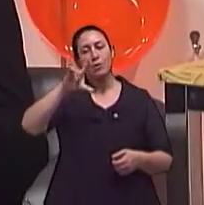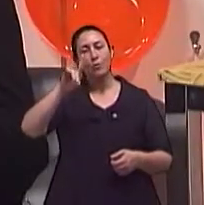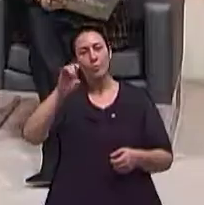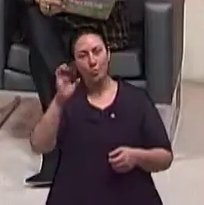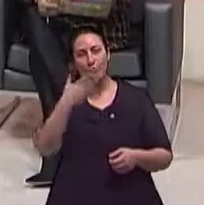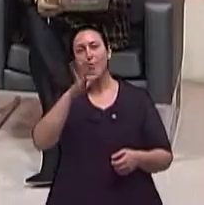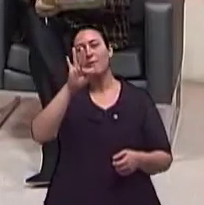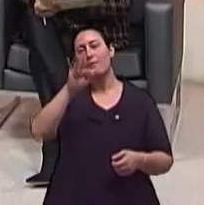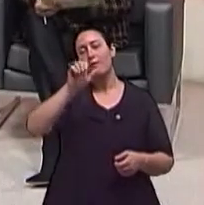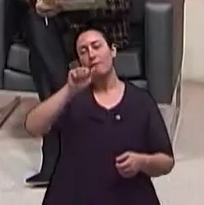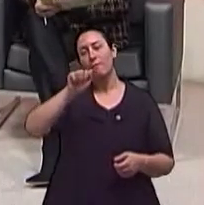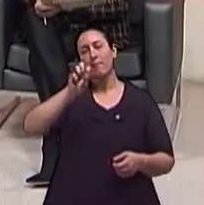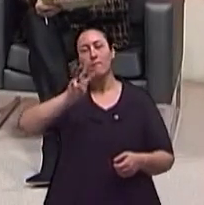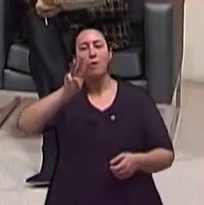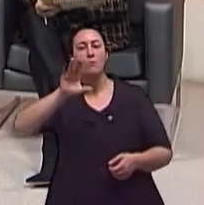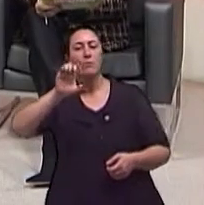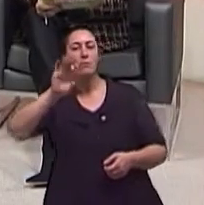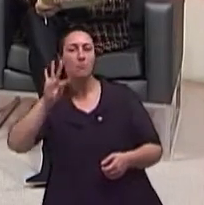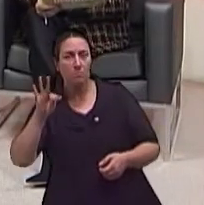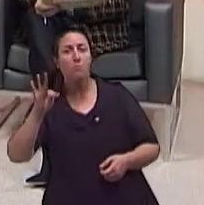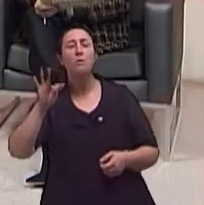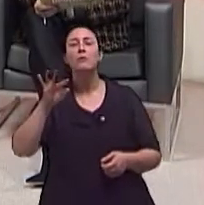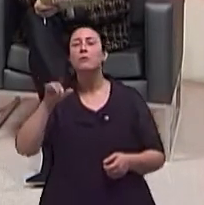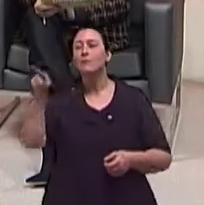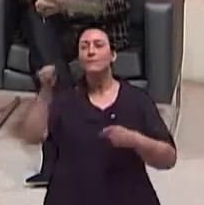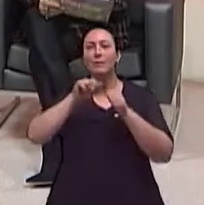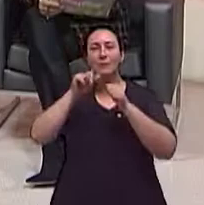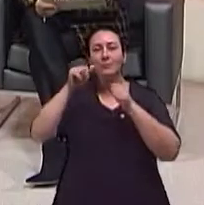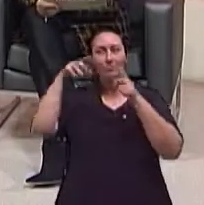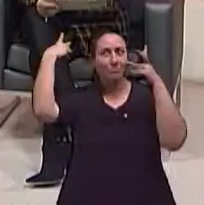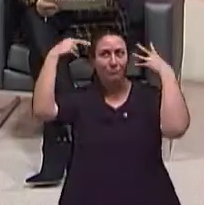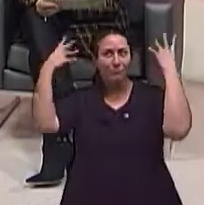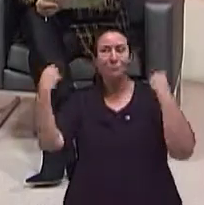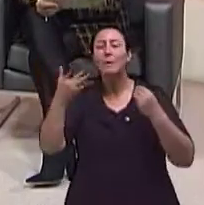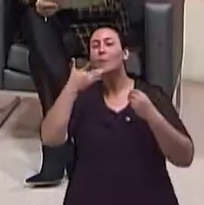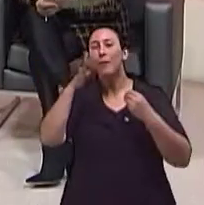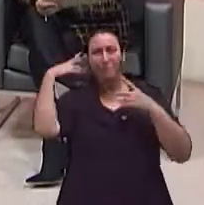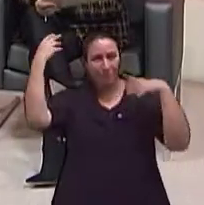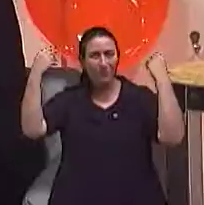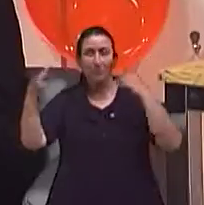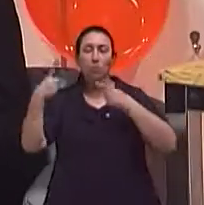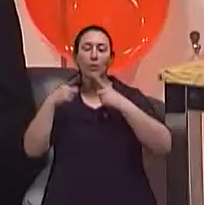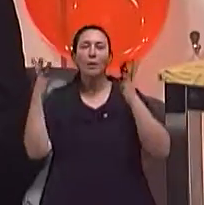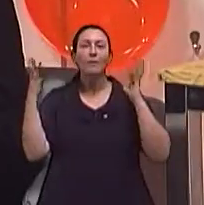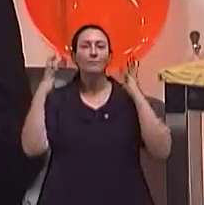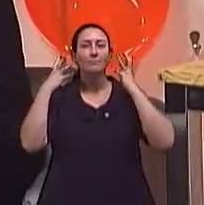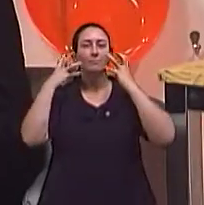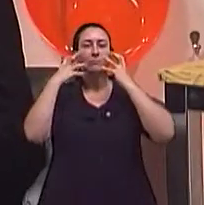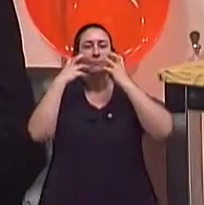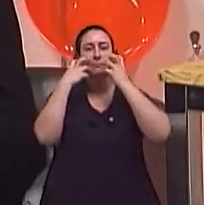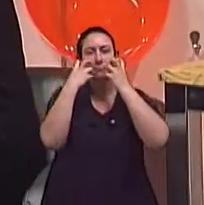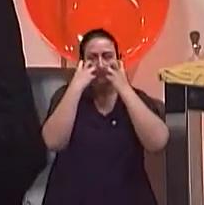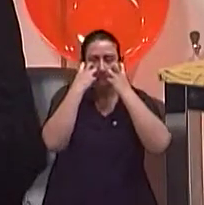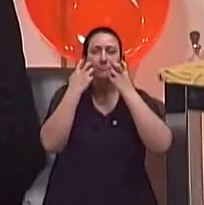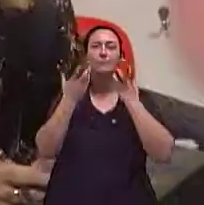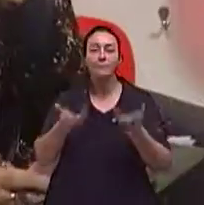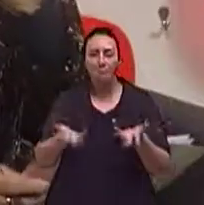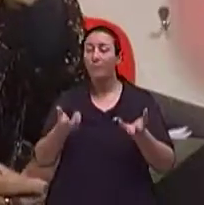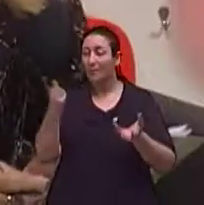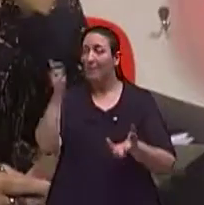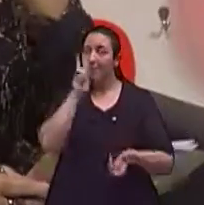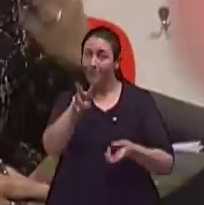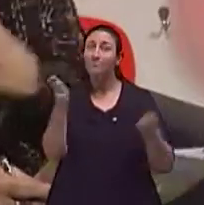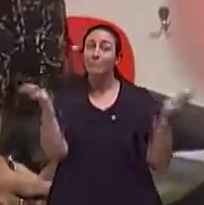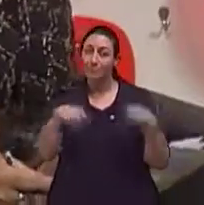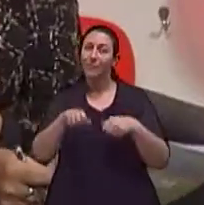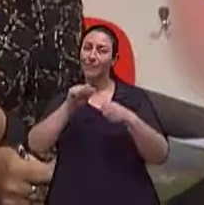envelhecer bastante. o cabelo e ir no cabeleireiro, para ele fazer o teu cabelo grisalho, para poder fazer a Mathilde Fonsant nos para vocês verem o